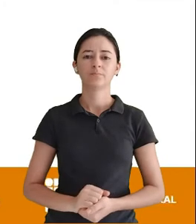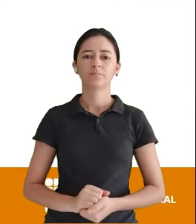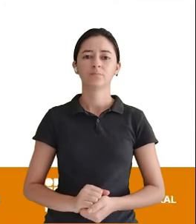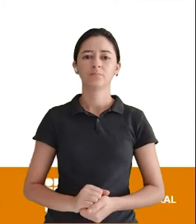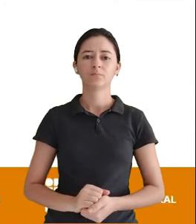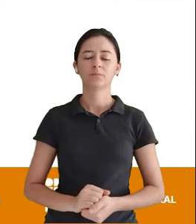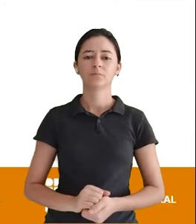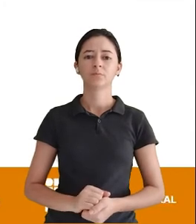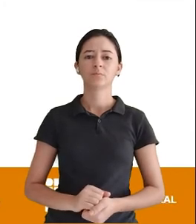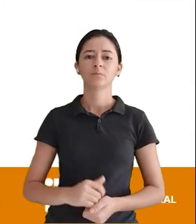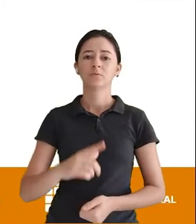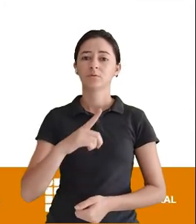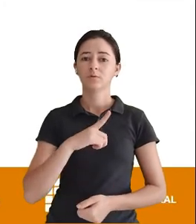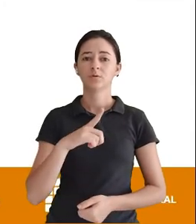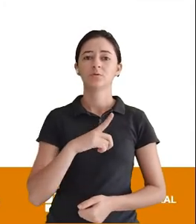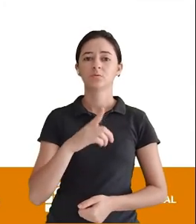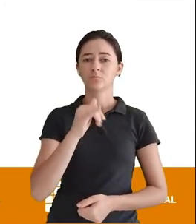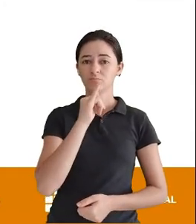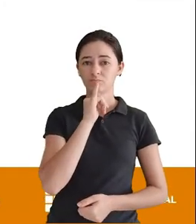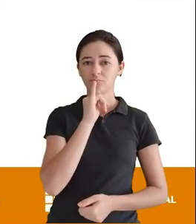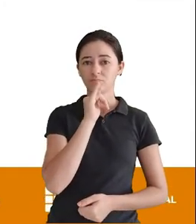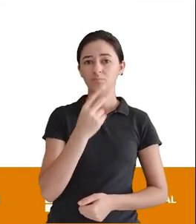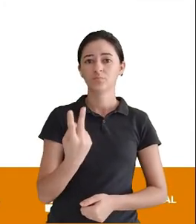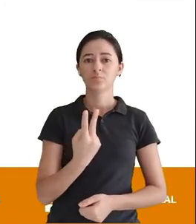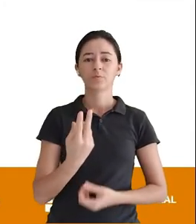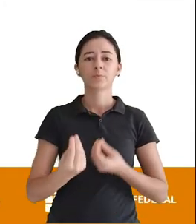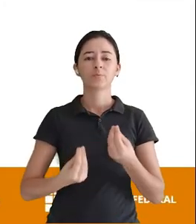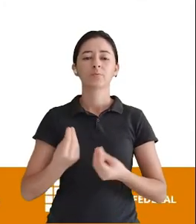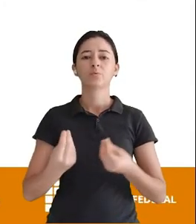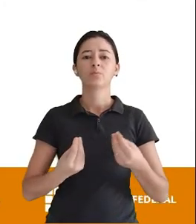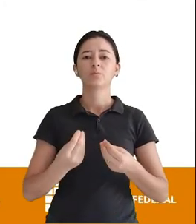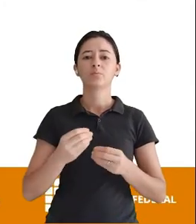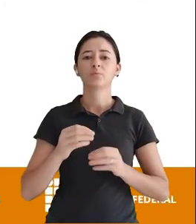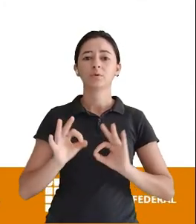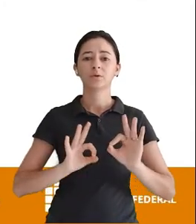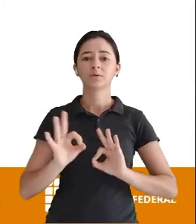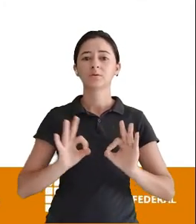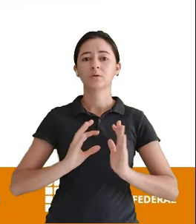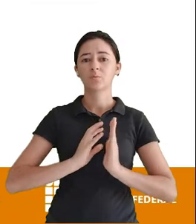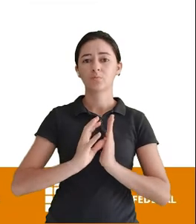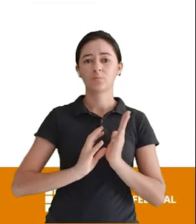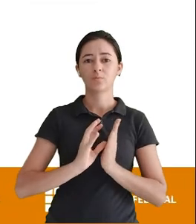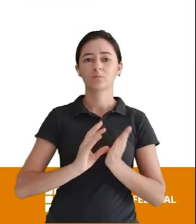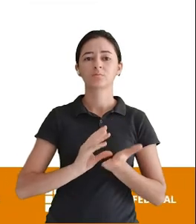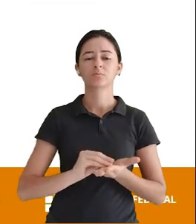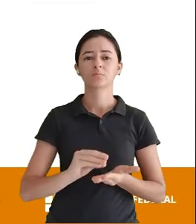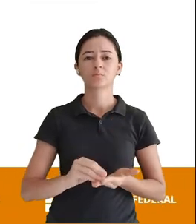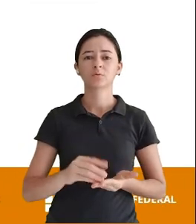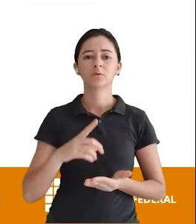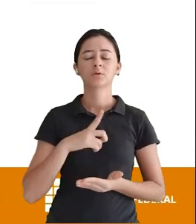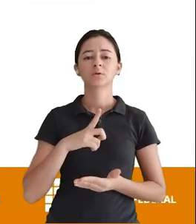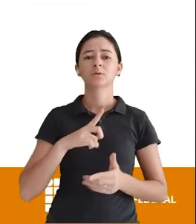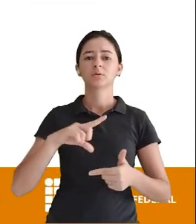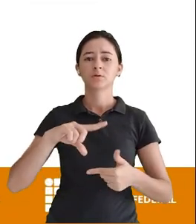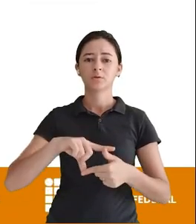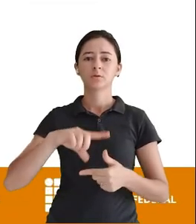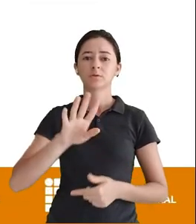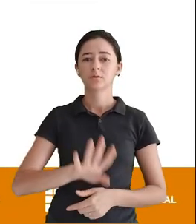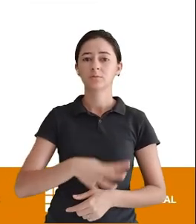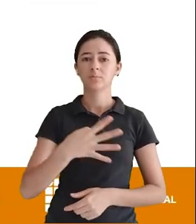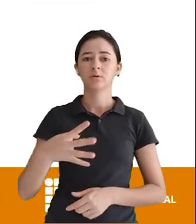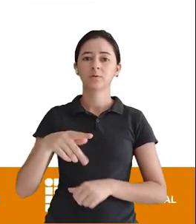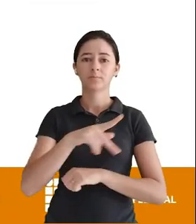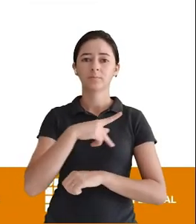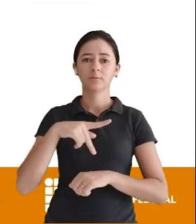Logo Temos aqui Dois exemplos Como é que ficaria Isso lá no banco de dados As tabelinhas lá no banco Vamos supor que eu tenho Aqui a tabela país E eu tenho